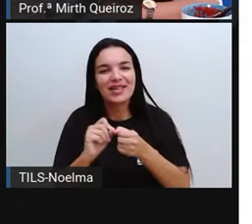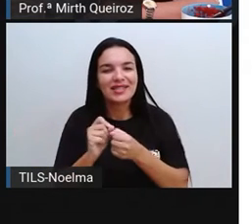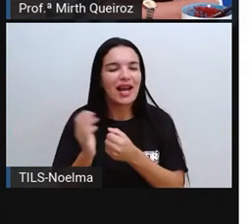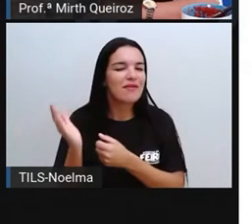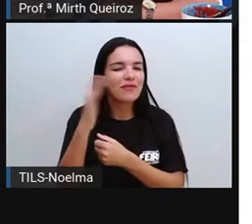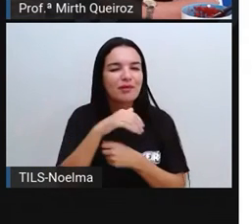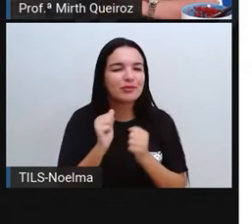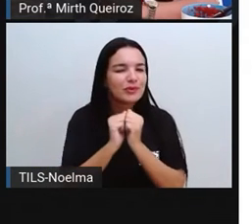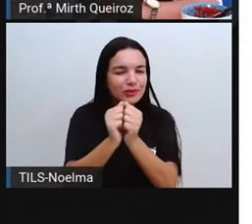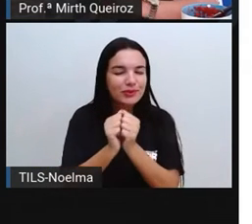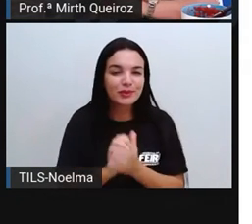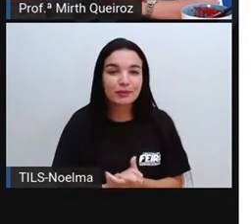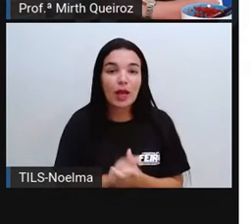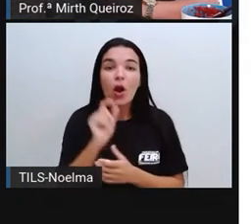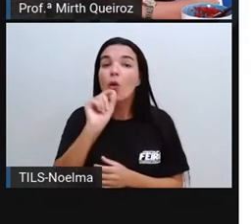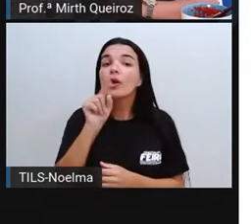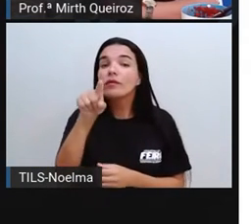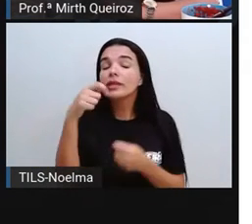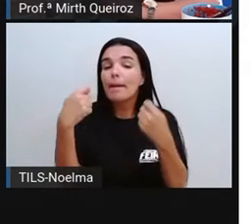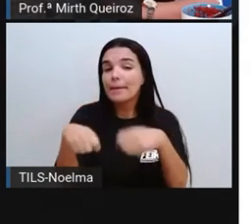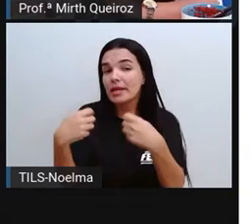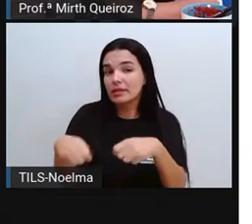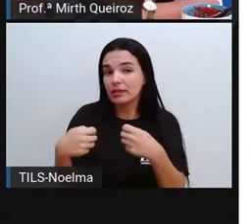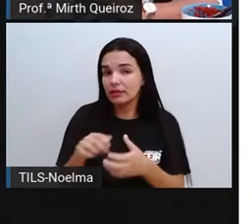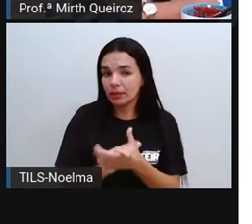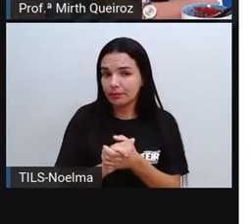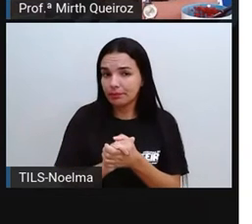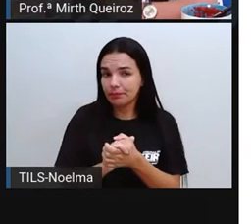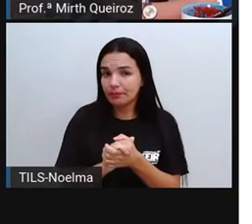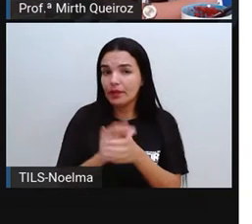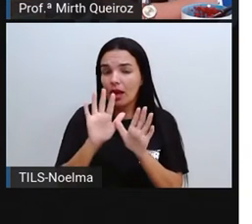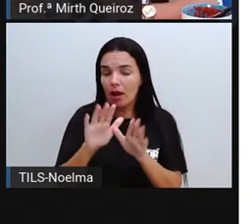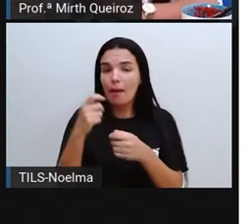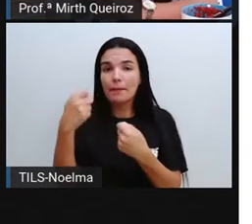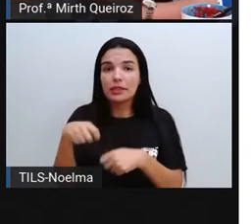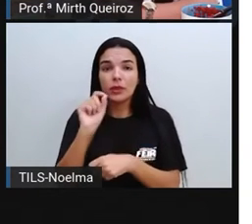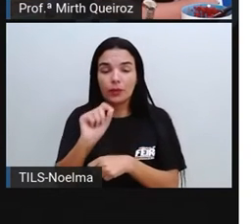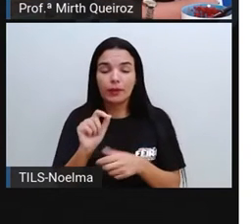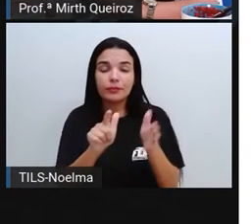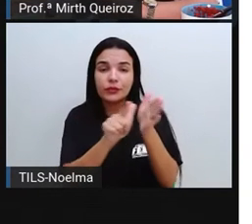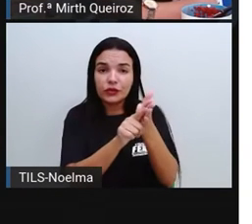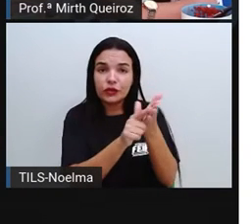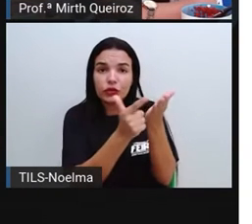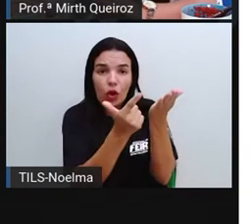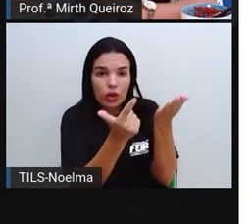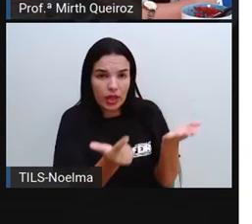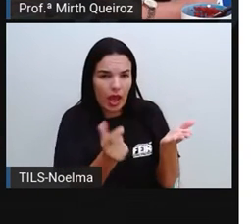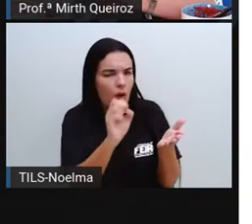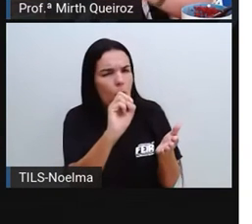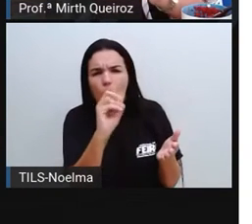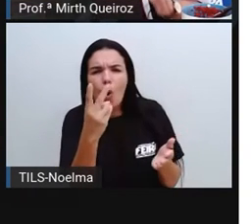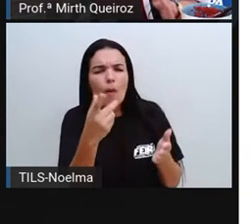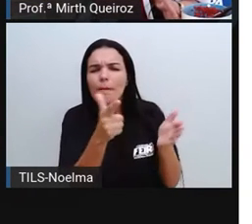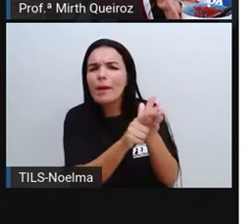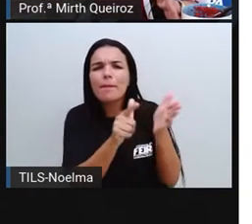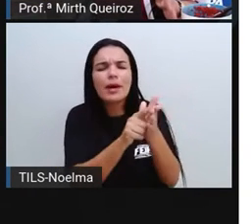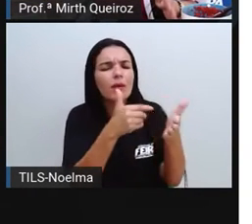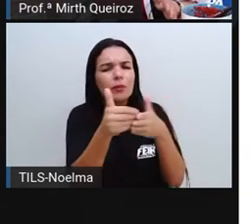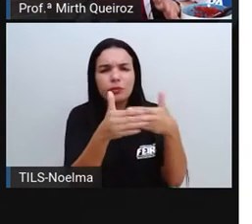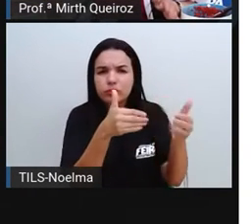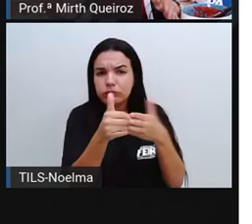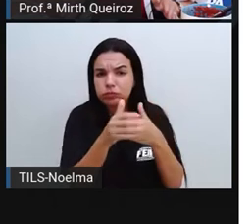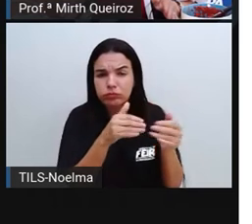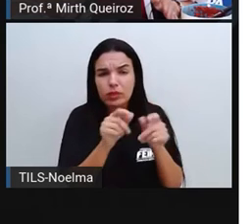Como, Pró? O que que vamos precisar? Nós vamos precisar de jornal ou outro papel Ou quem tiver também